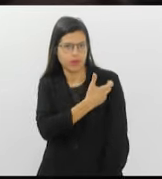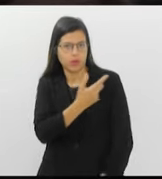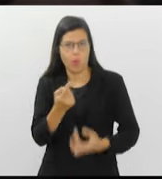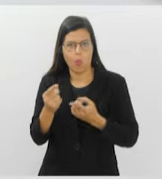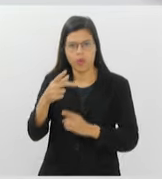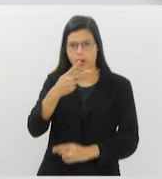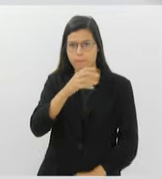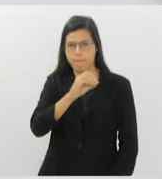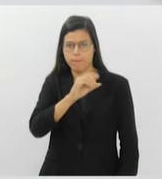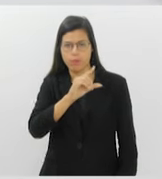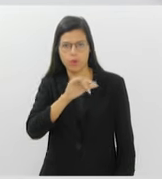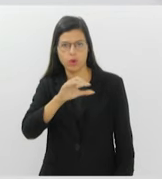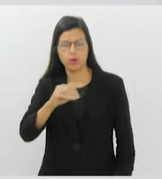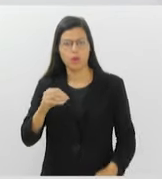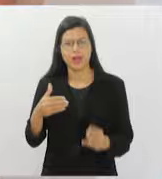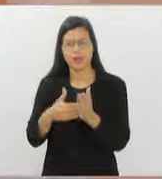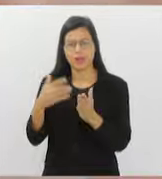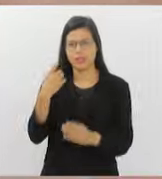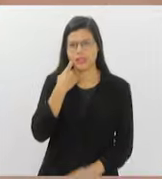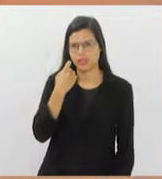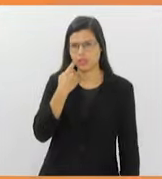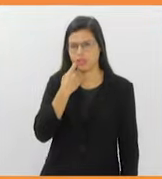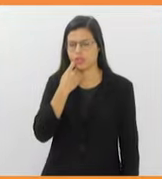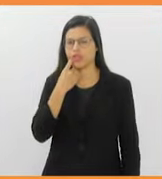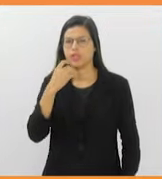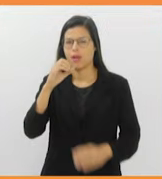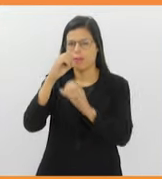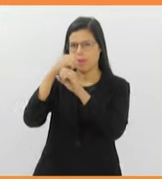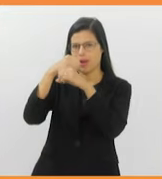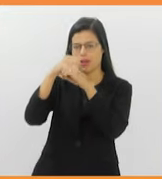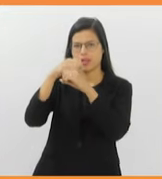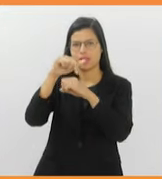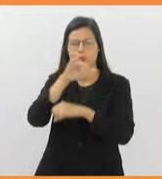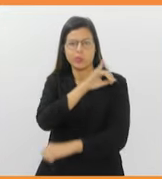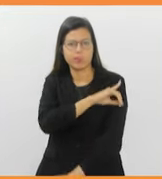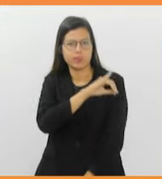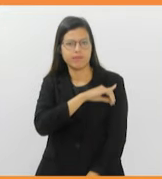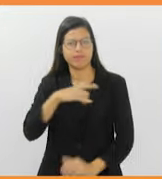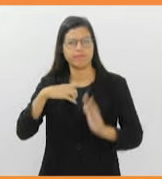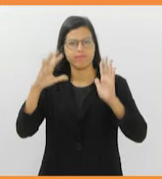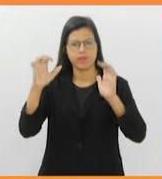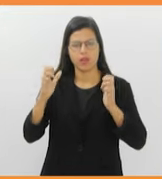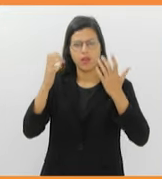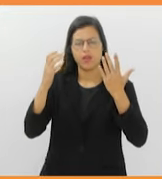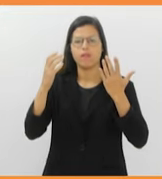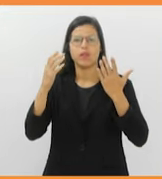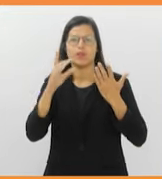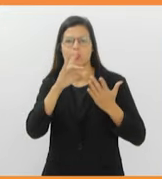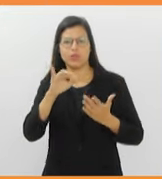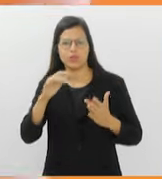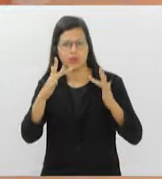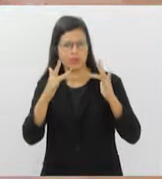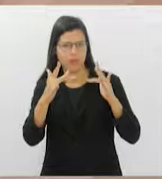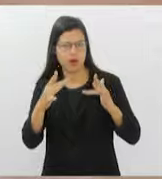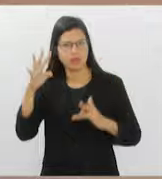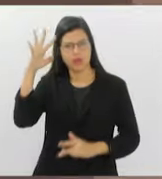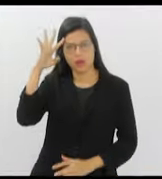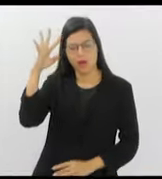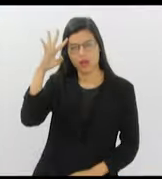poliomielite vai até esta sexta-feira. Planetário do Rio tem evento comemorativo do Dia dos Namorados na quarta.